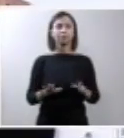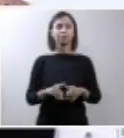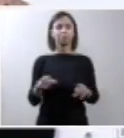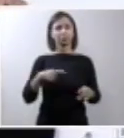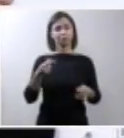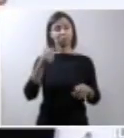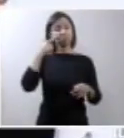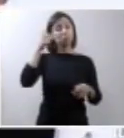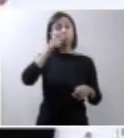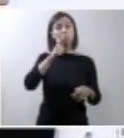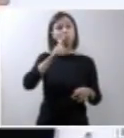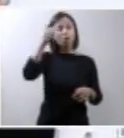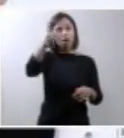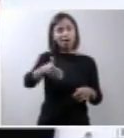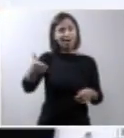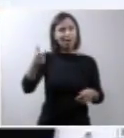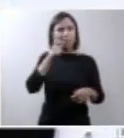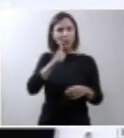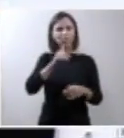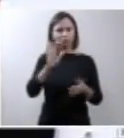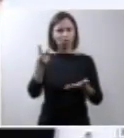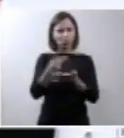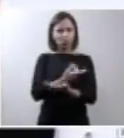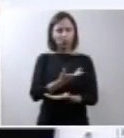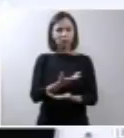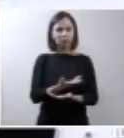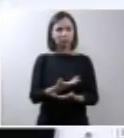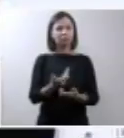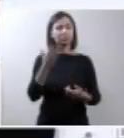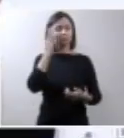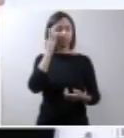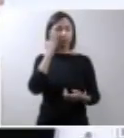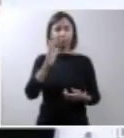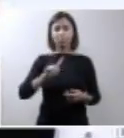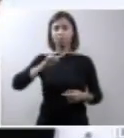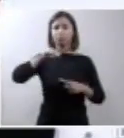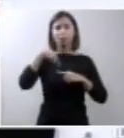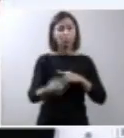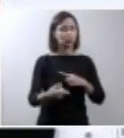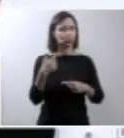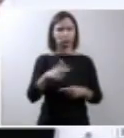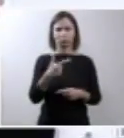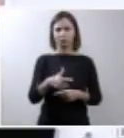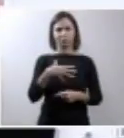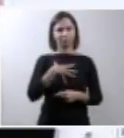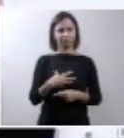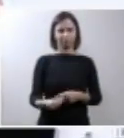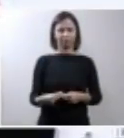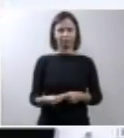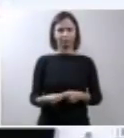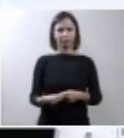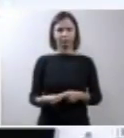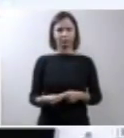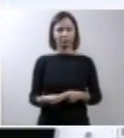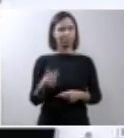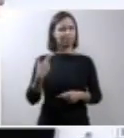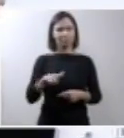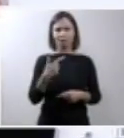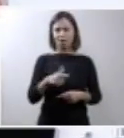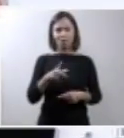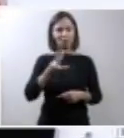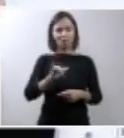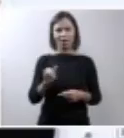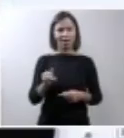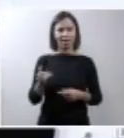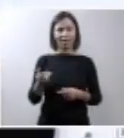diante dessas mulheres, elas sabem que não haverá filho, não há filho esperado, ele não